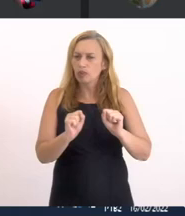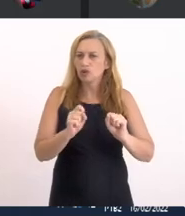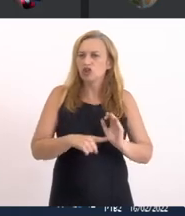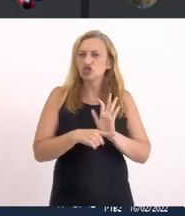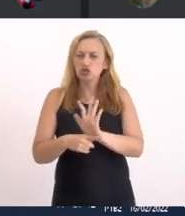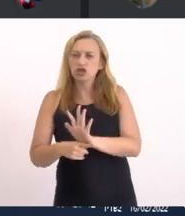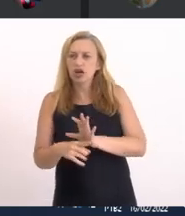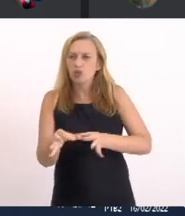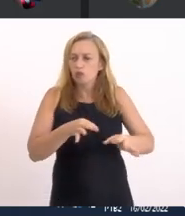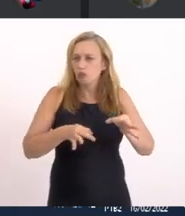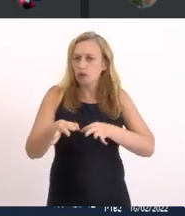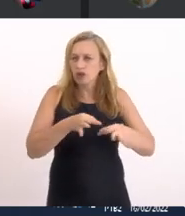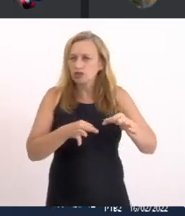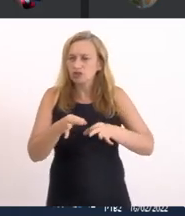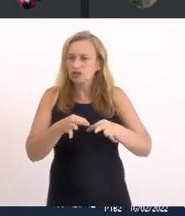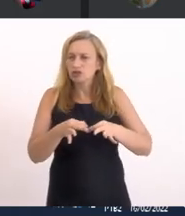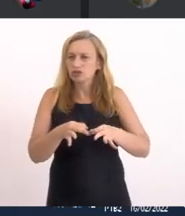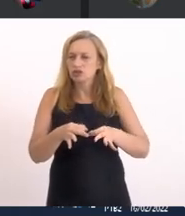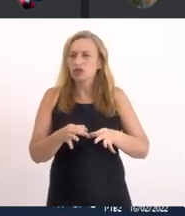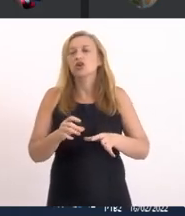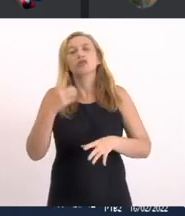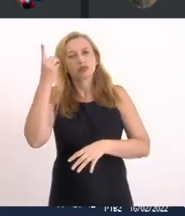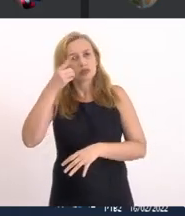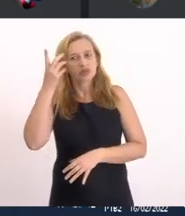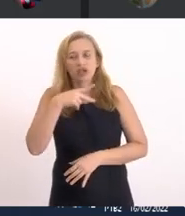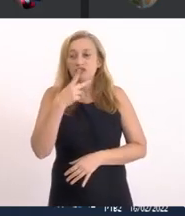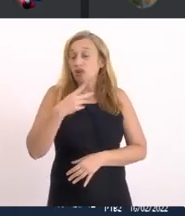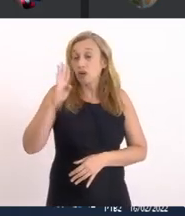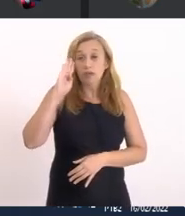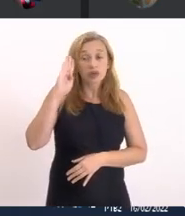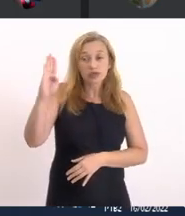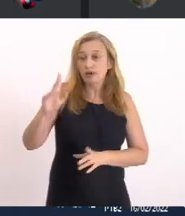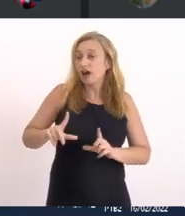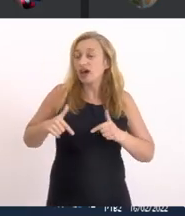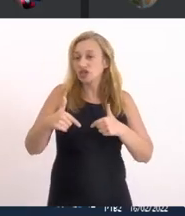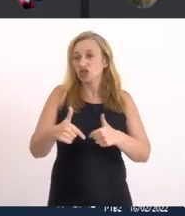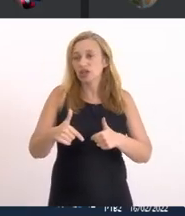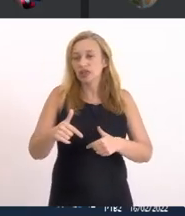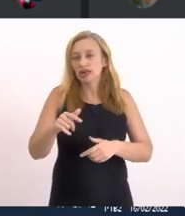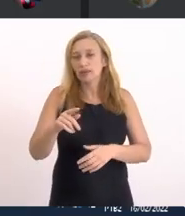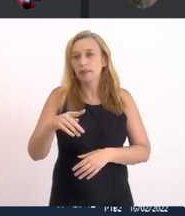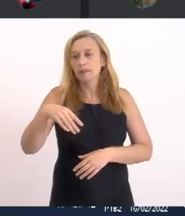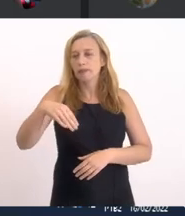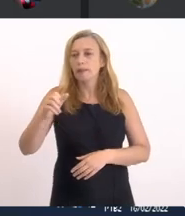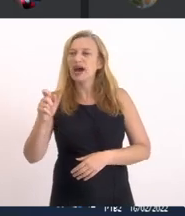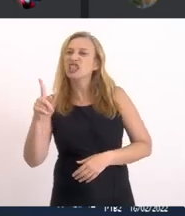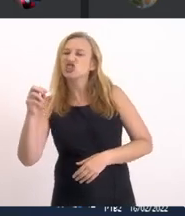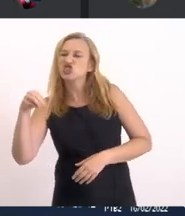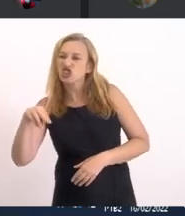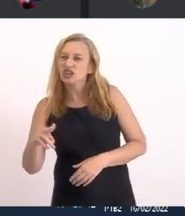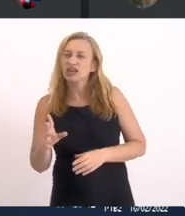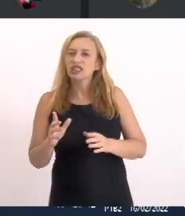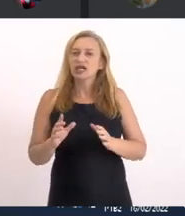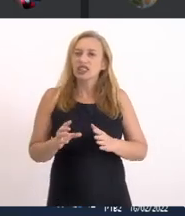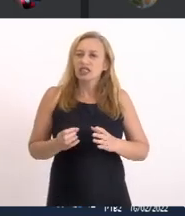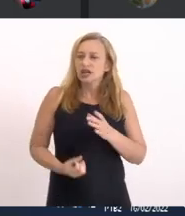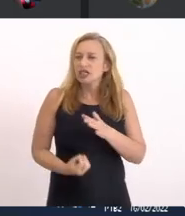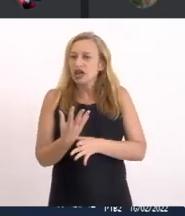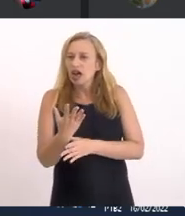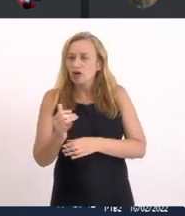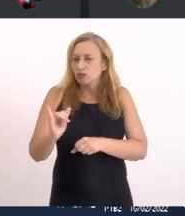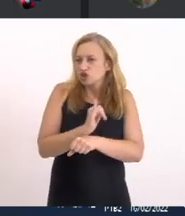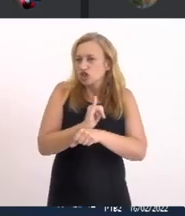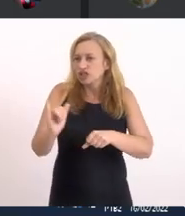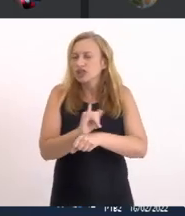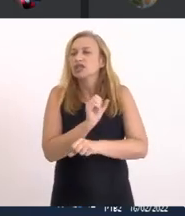decorre um plano De manejo E como o deputado falou É fundamental Atuar na margem Criar um destino turístico Que